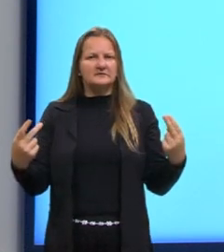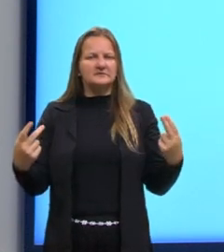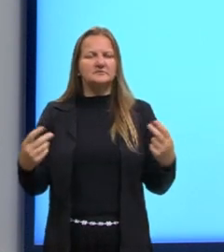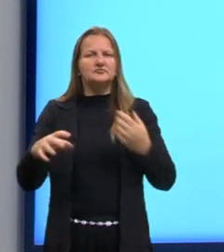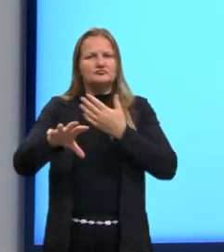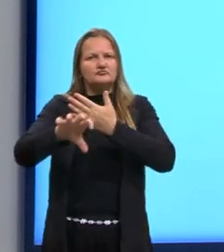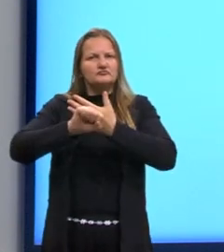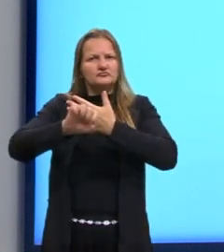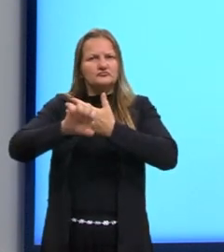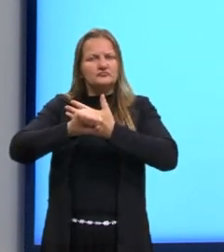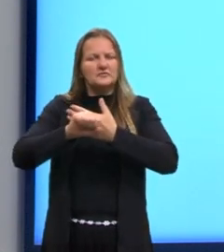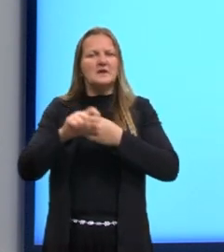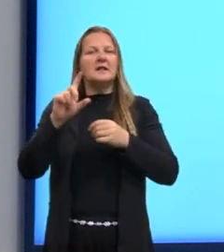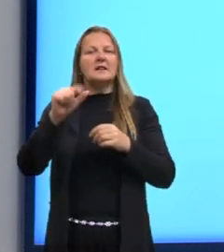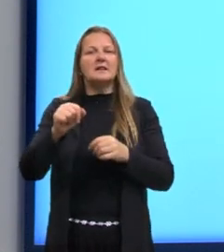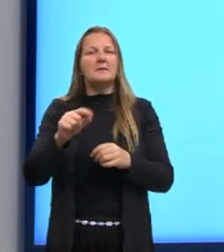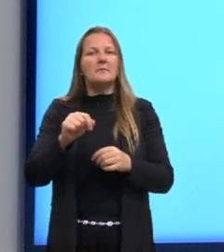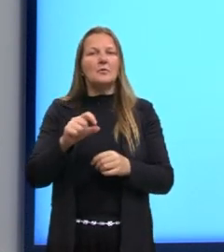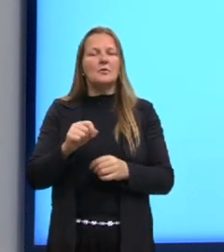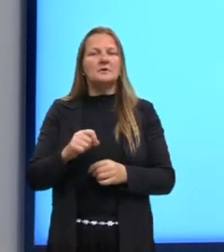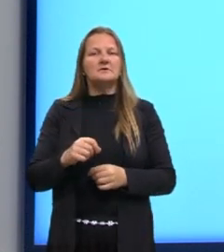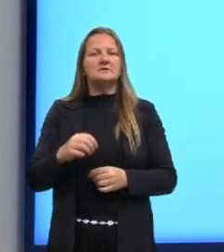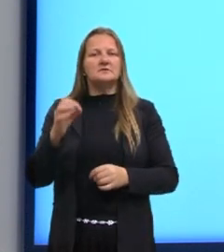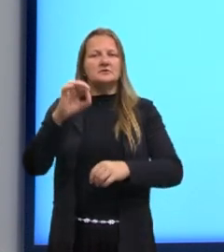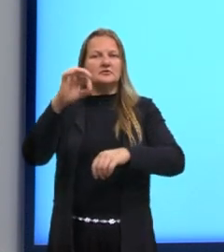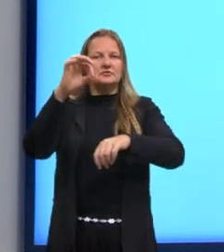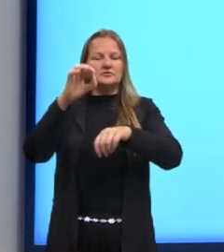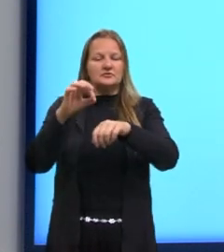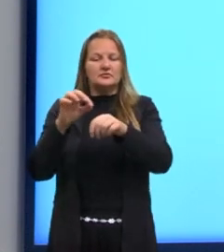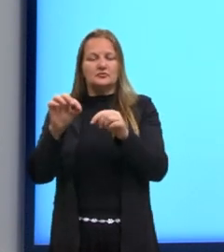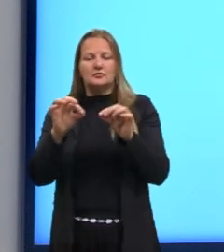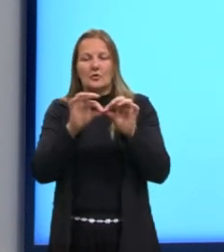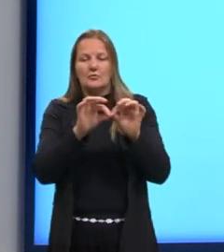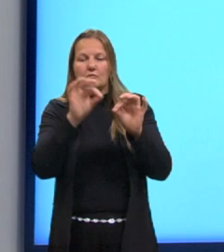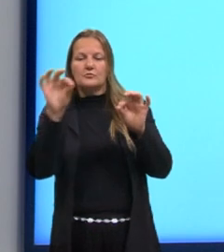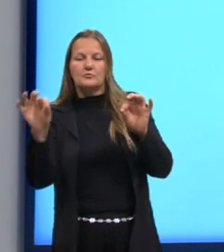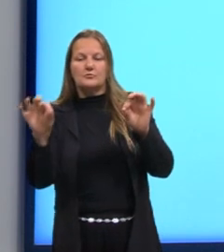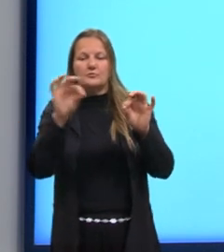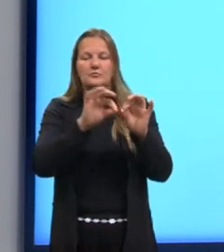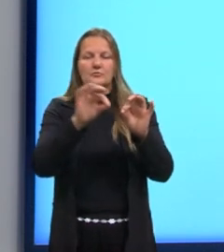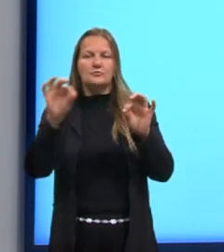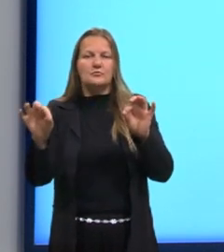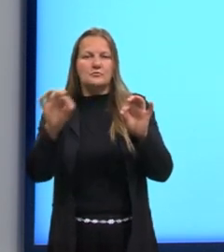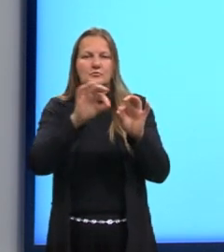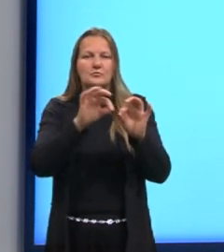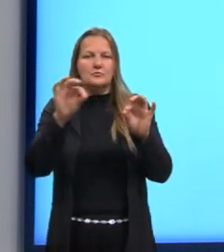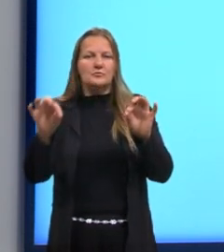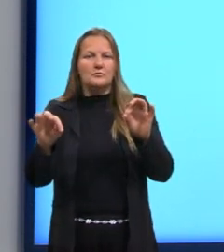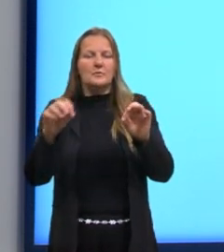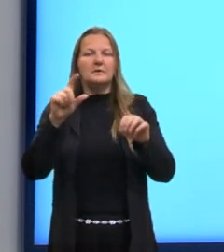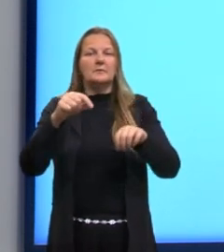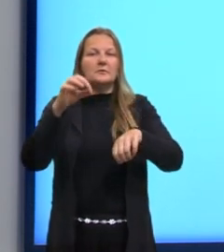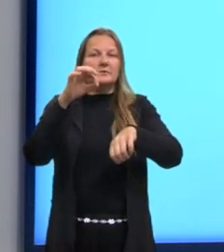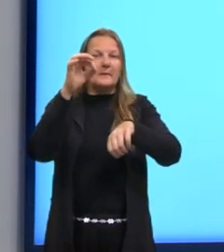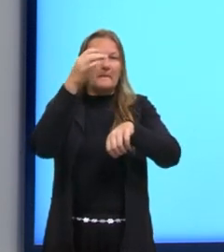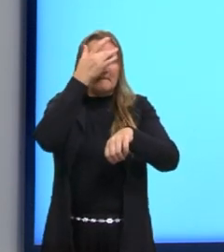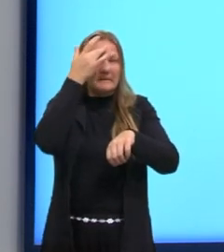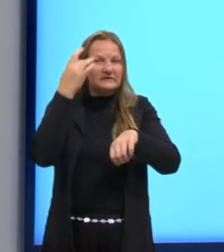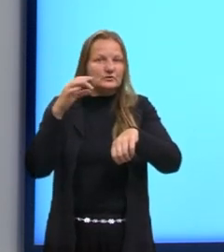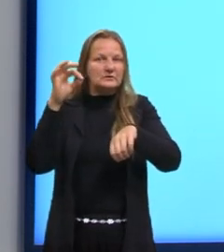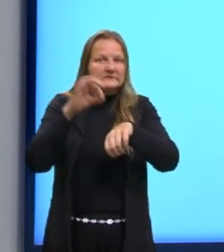E depois picam o ser humano. E aí vão transmitir o protozoário causador da doença. Tá?